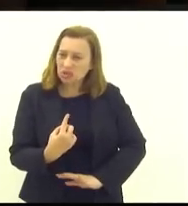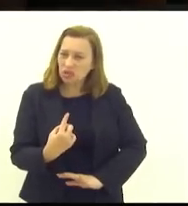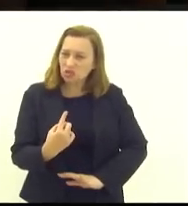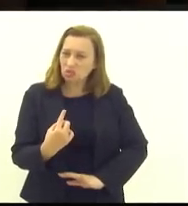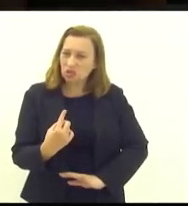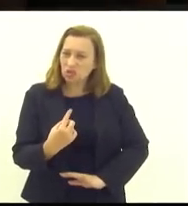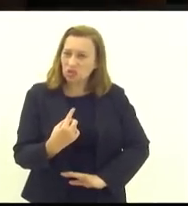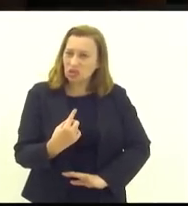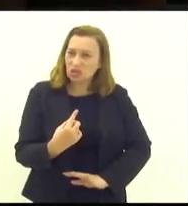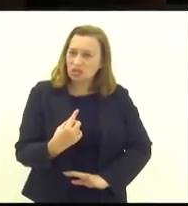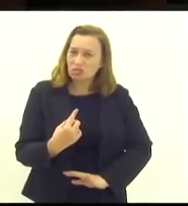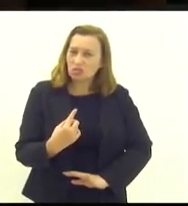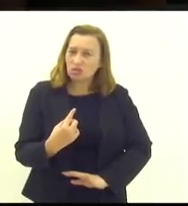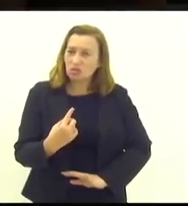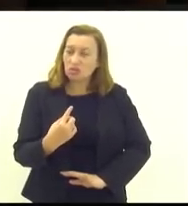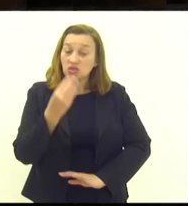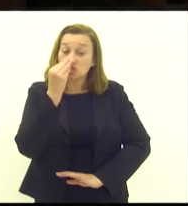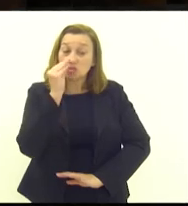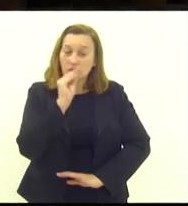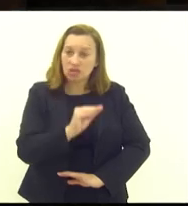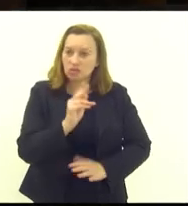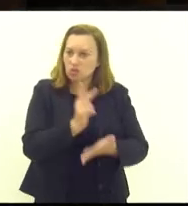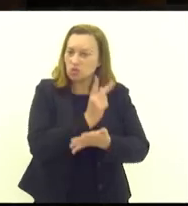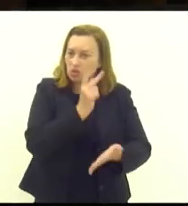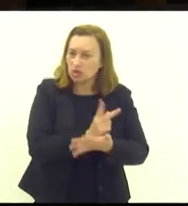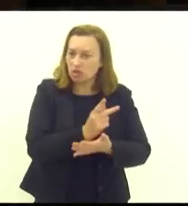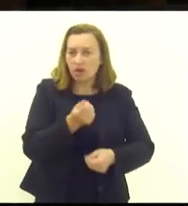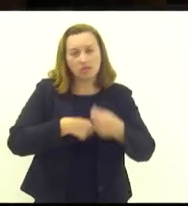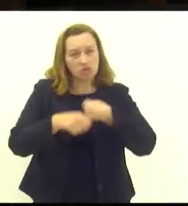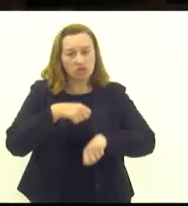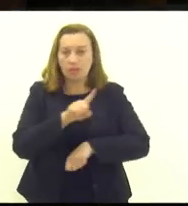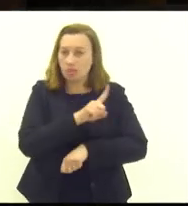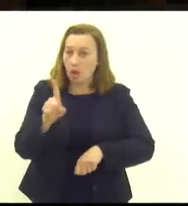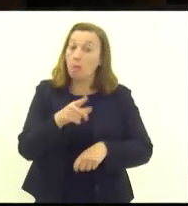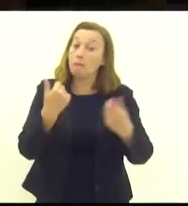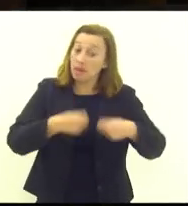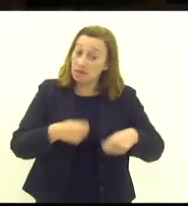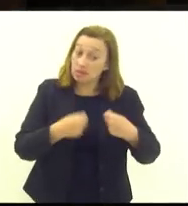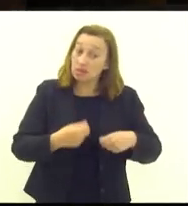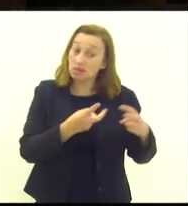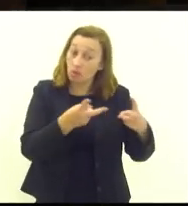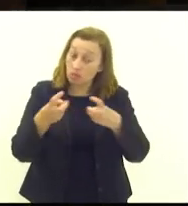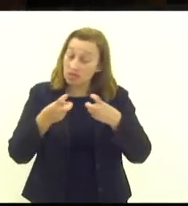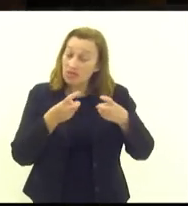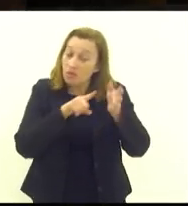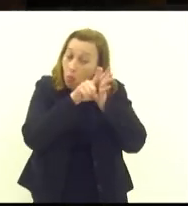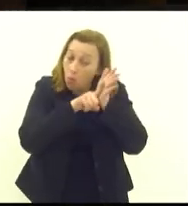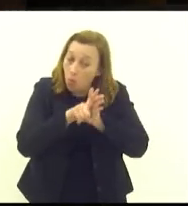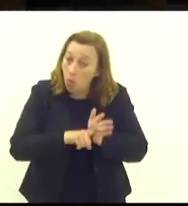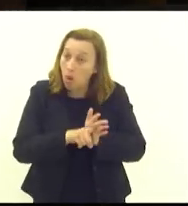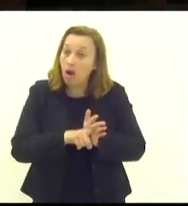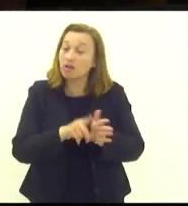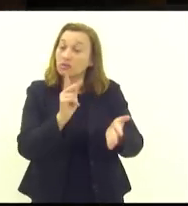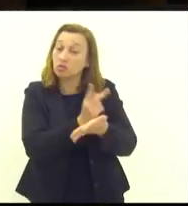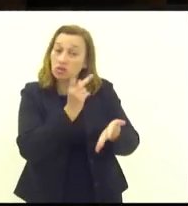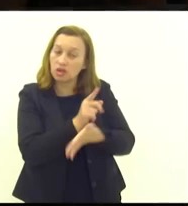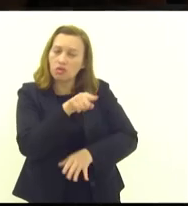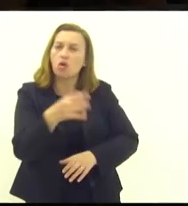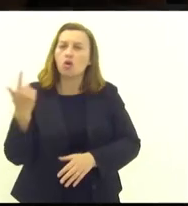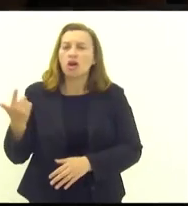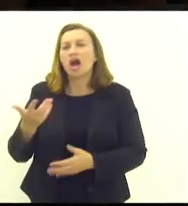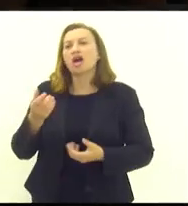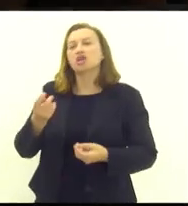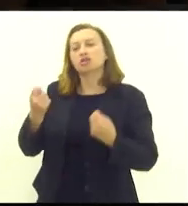para os erros administrativos que têm que ser apurados. A gente espera que a cidade de Cabofrio consiga se desenvolver.